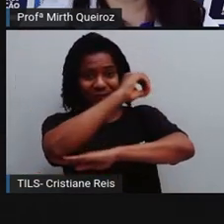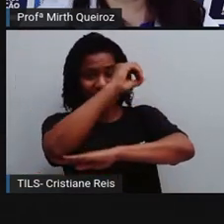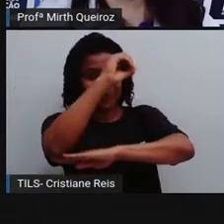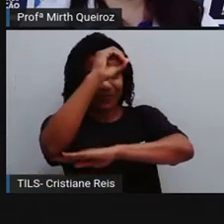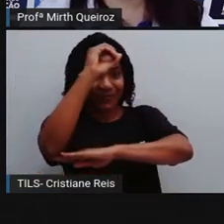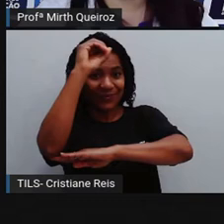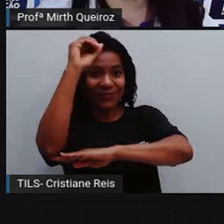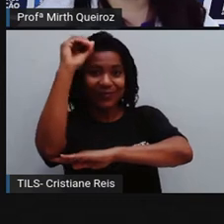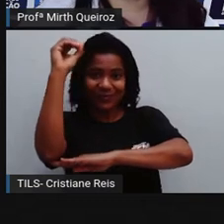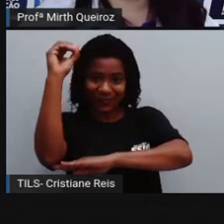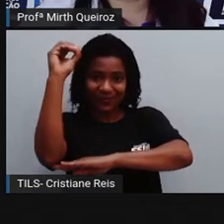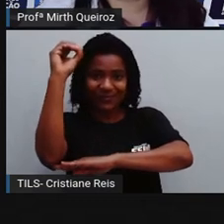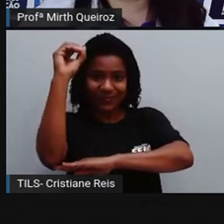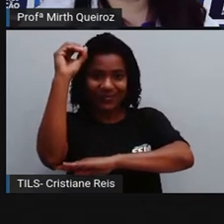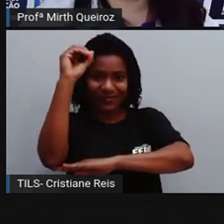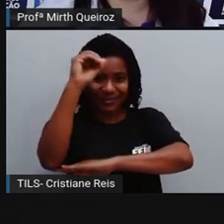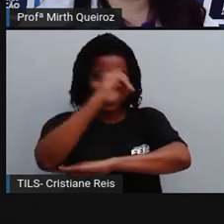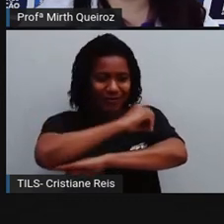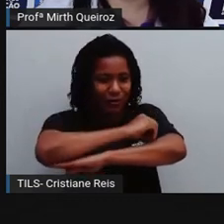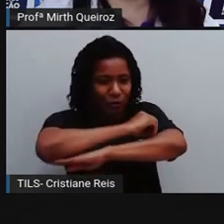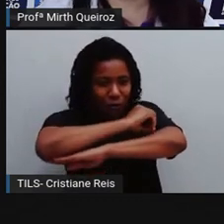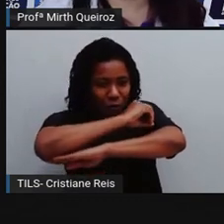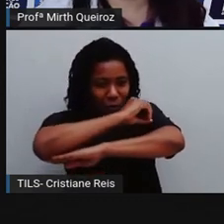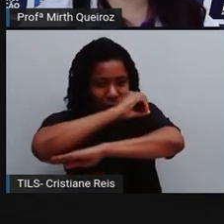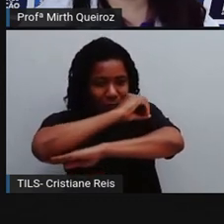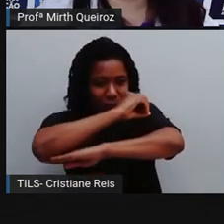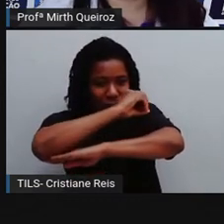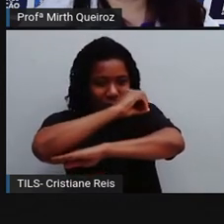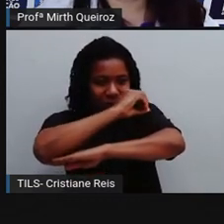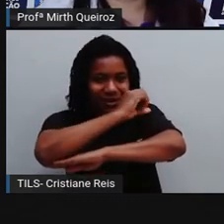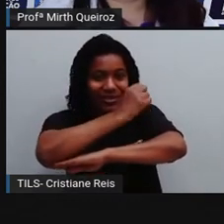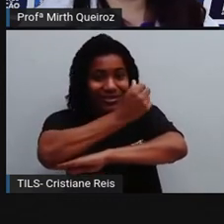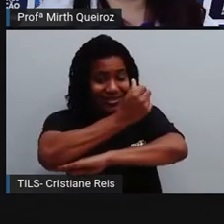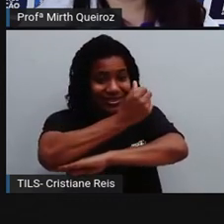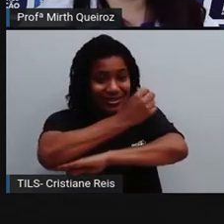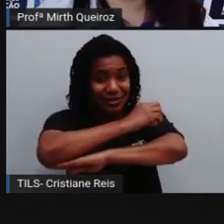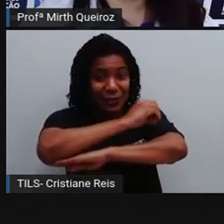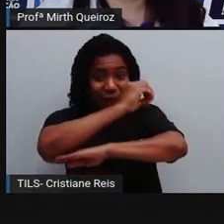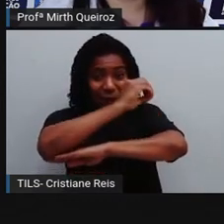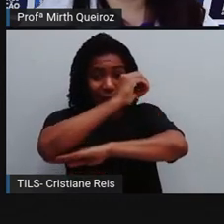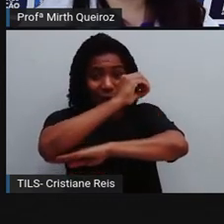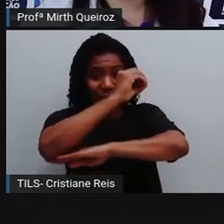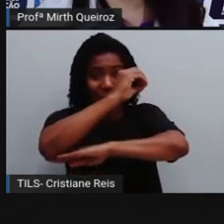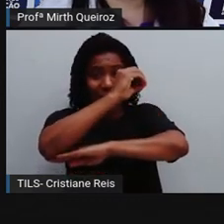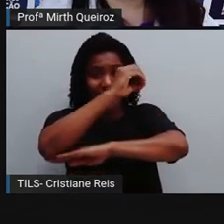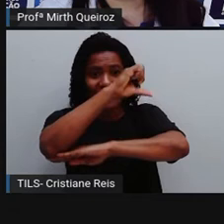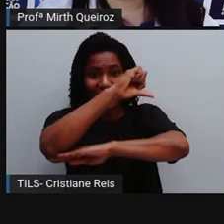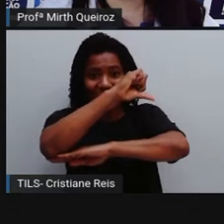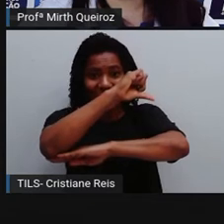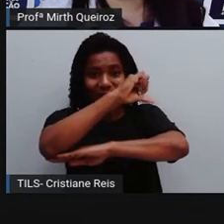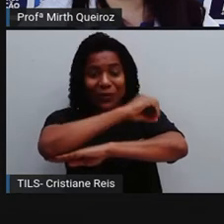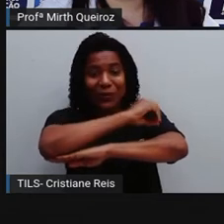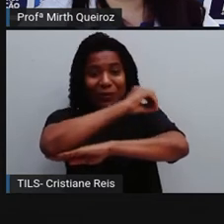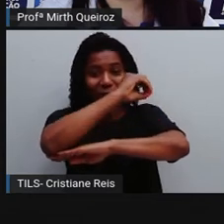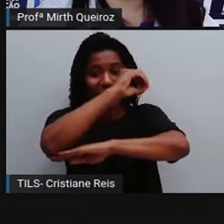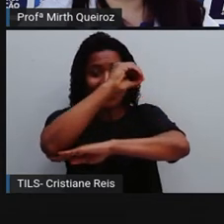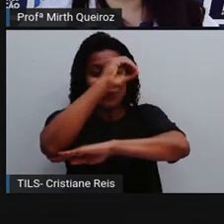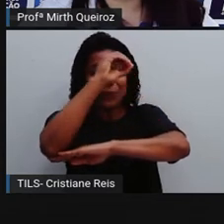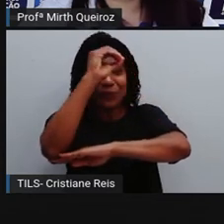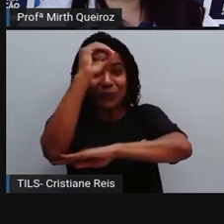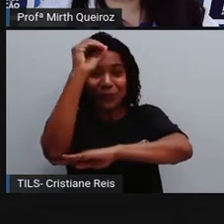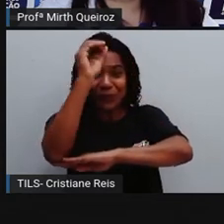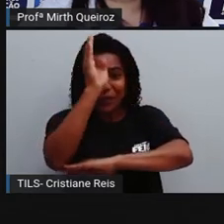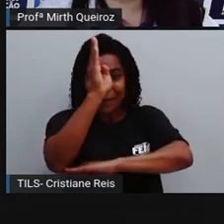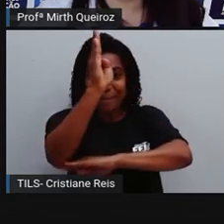dele, mais ou menos, 6 horas da manhã. A posição dele, 9 horas da manhã. A posição dele,